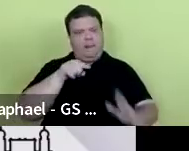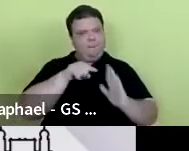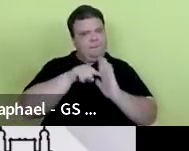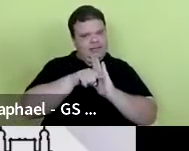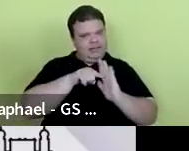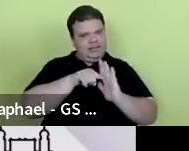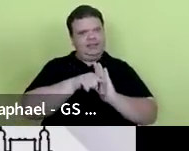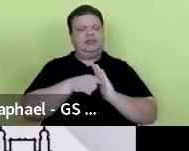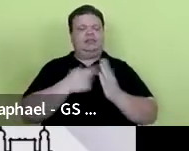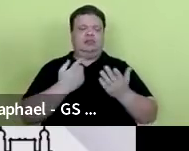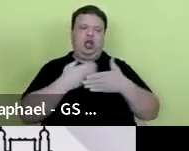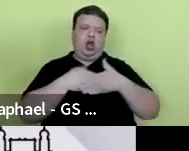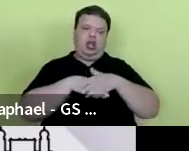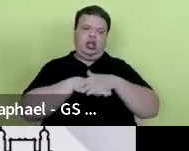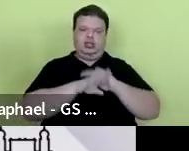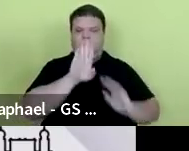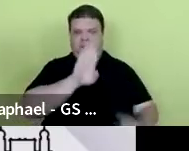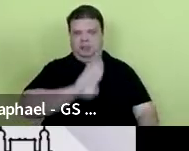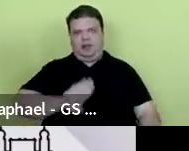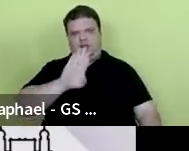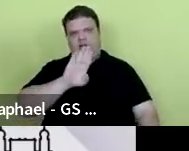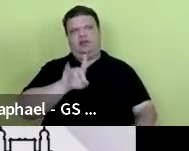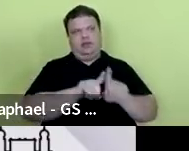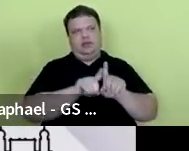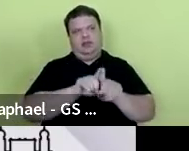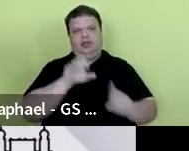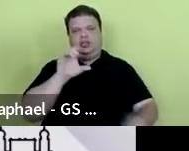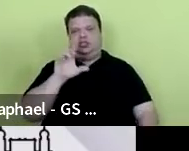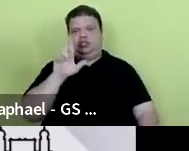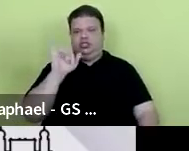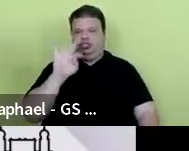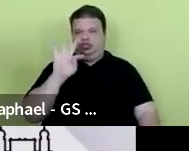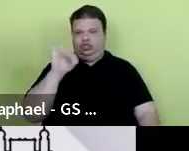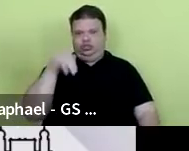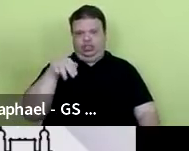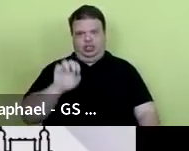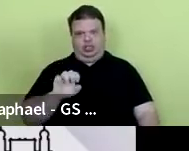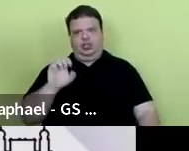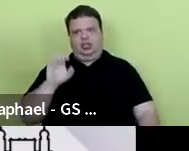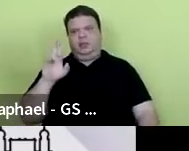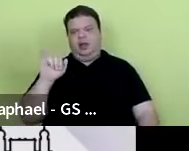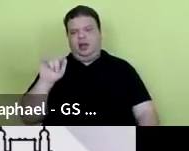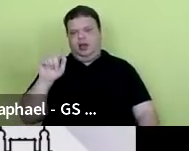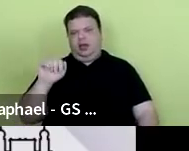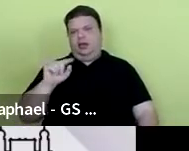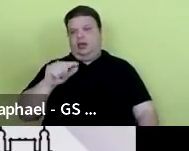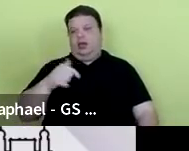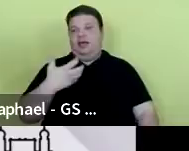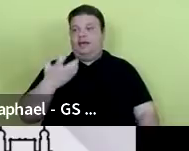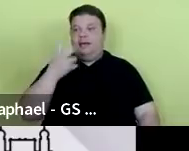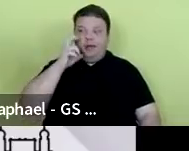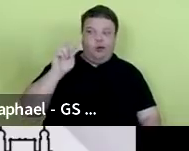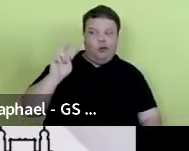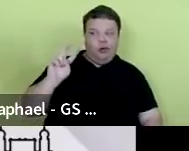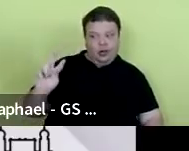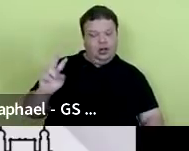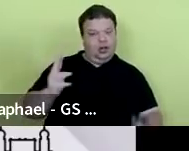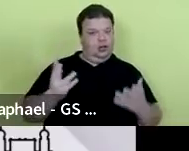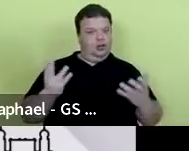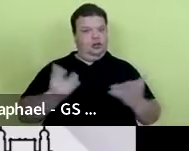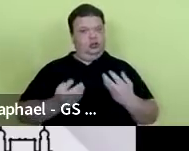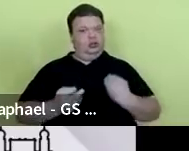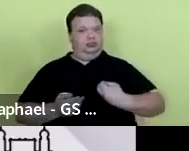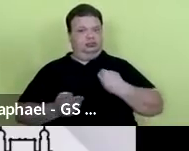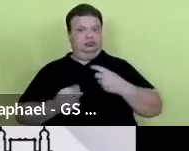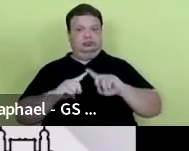coleções biológicas, e também pela Cristiane Braga do Politec, que é o que a gente quer olhar no presente, mas a gente está